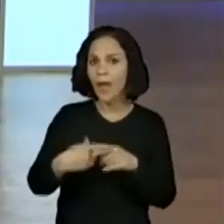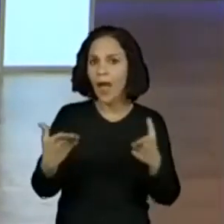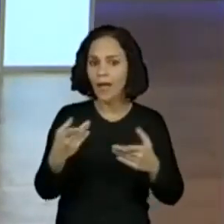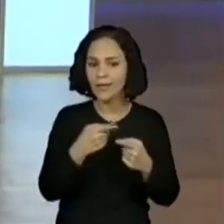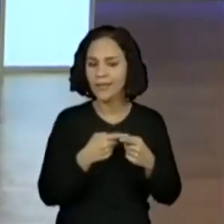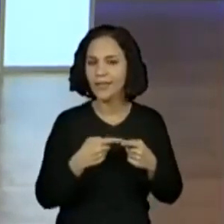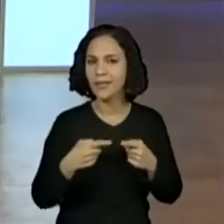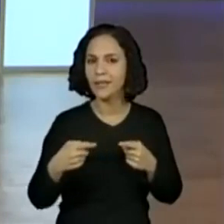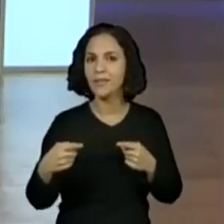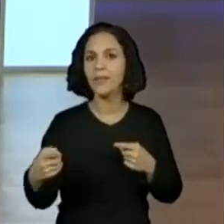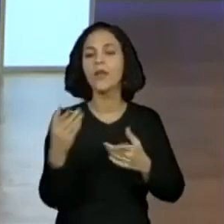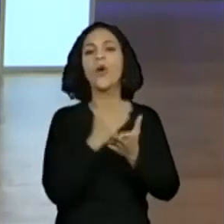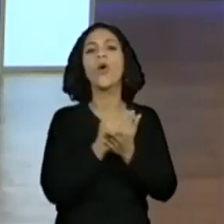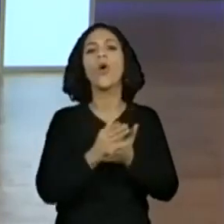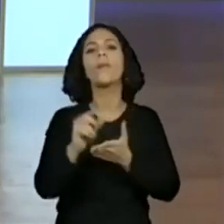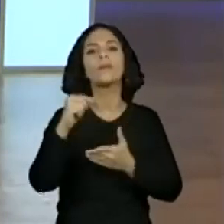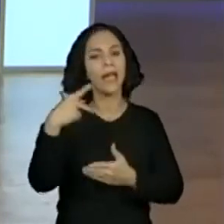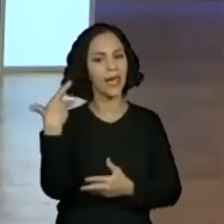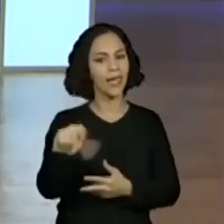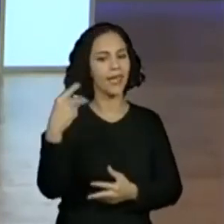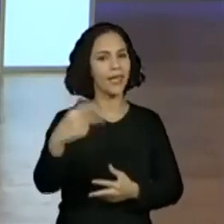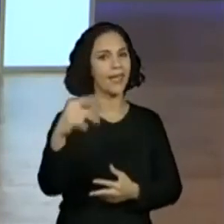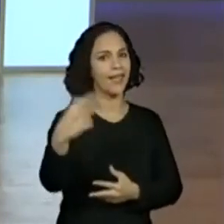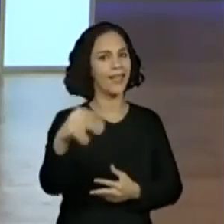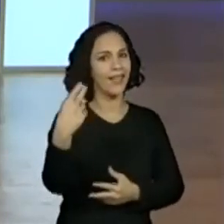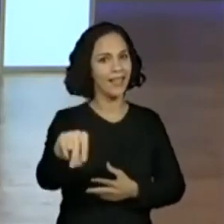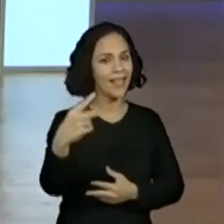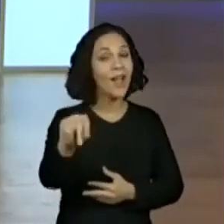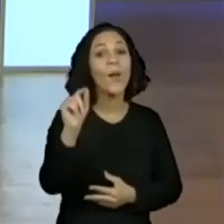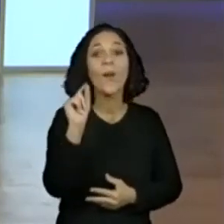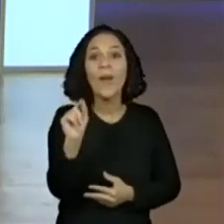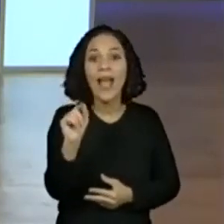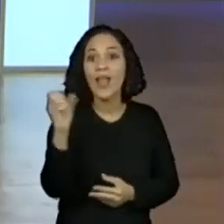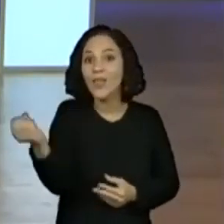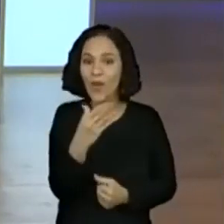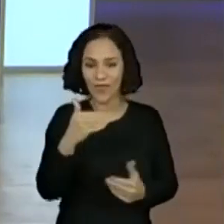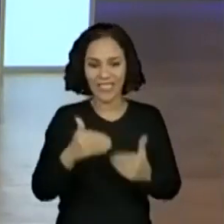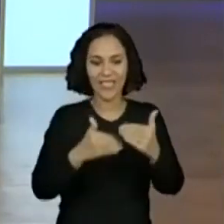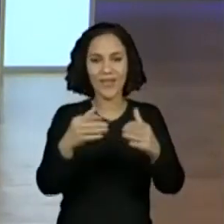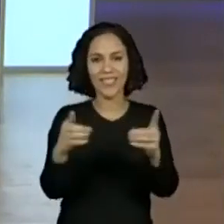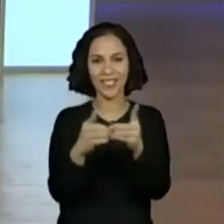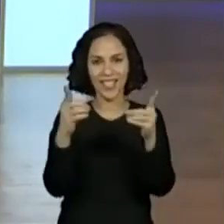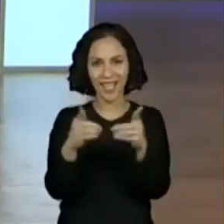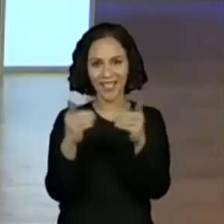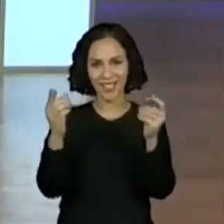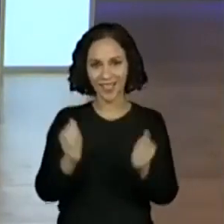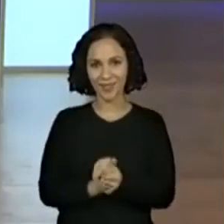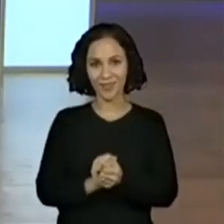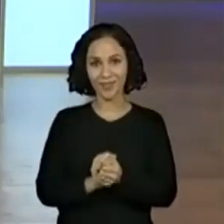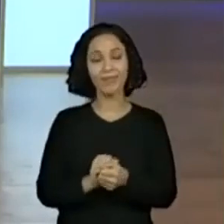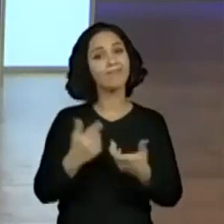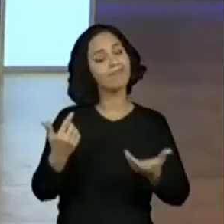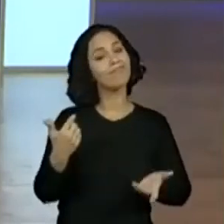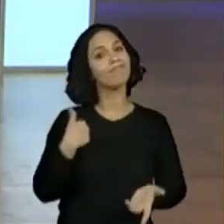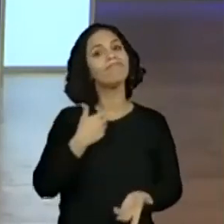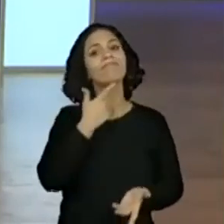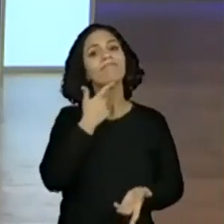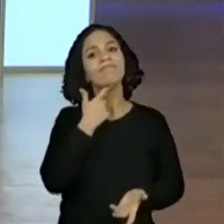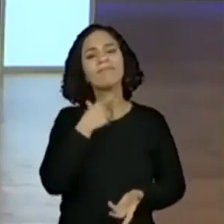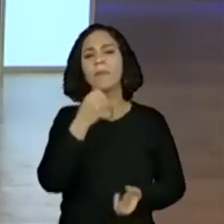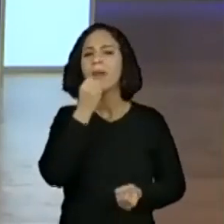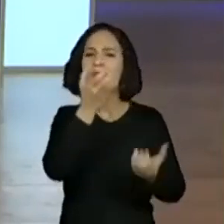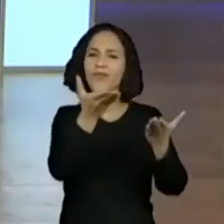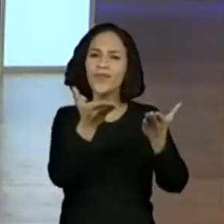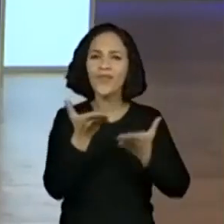semana a gente começa uma maratona com uma nova sequência didática. Eu desejo-lhes boas